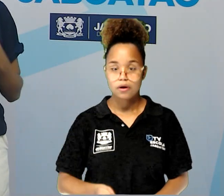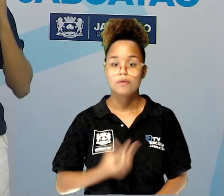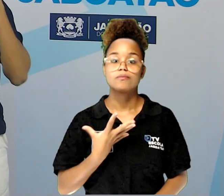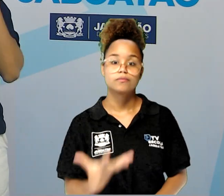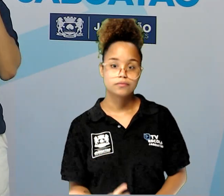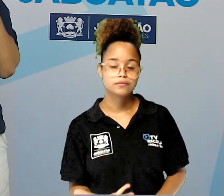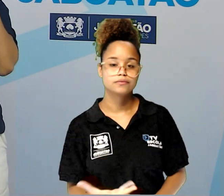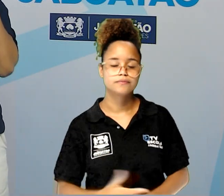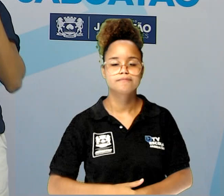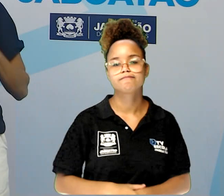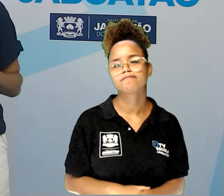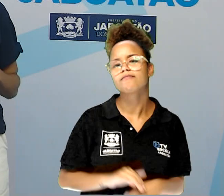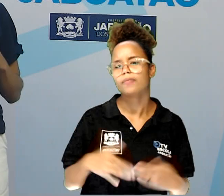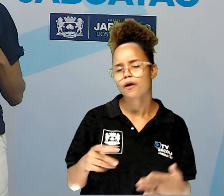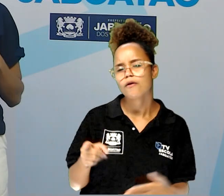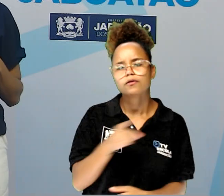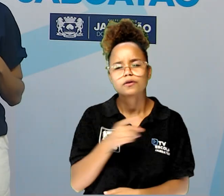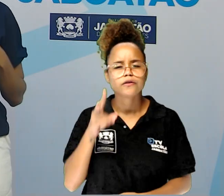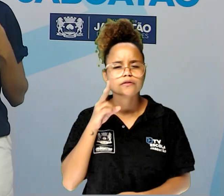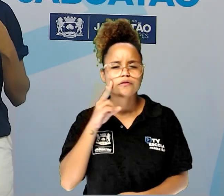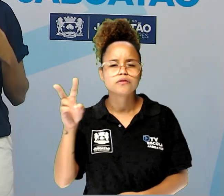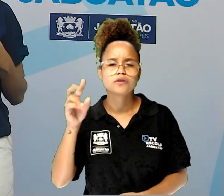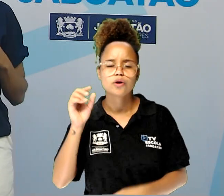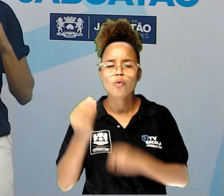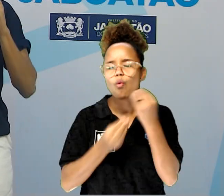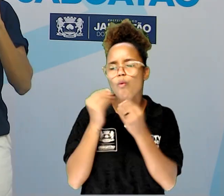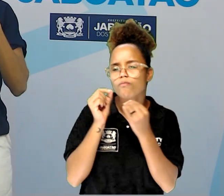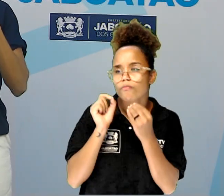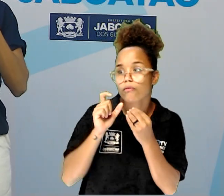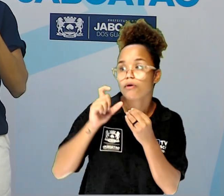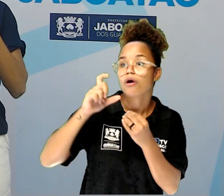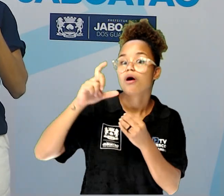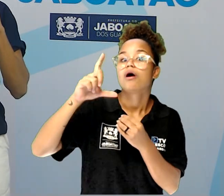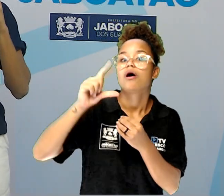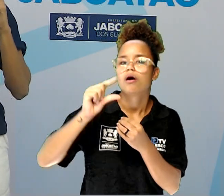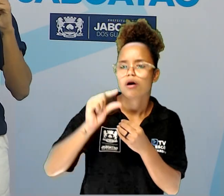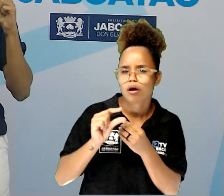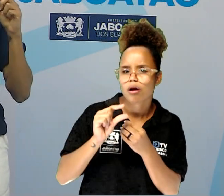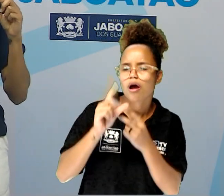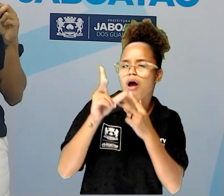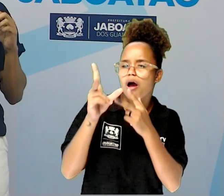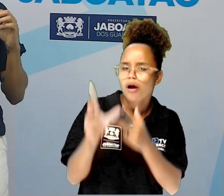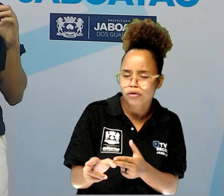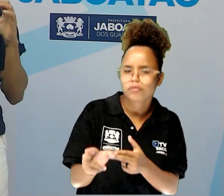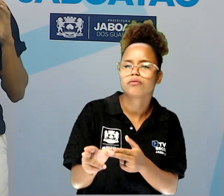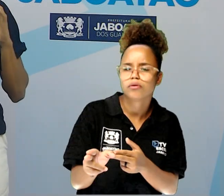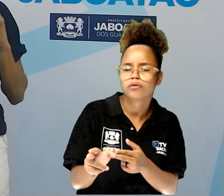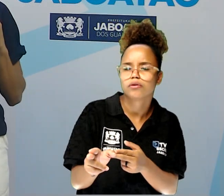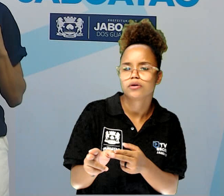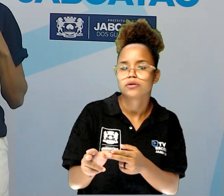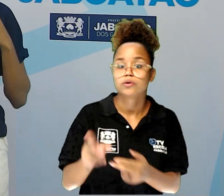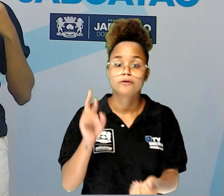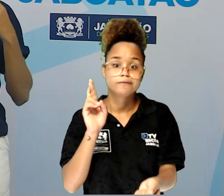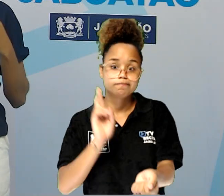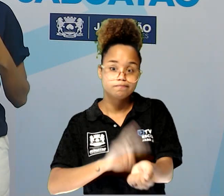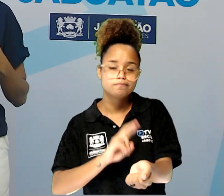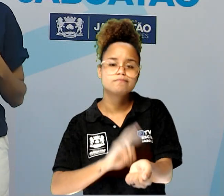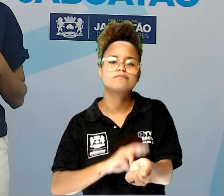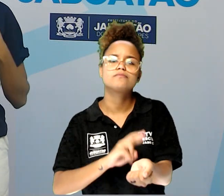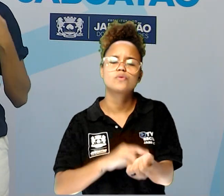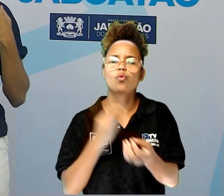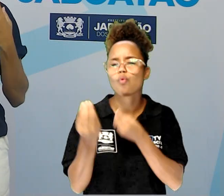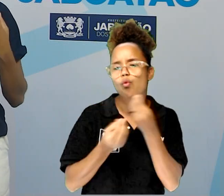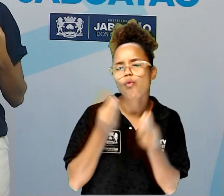né? Vocês veem que a entonação que ela faz, ela é muito igualzinha e que o ritmo que ela